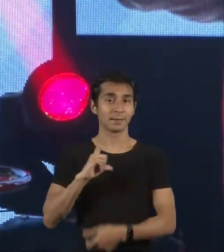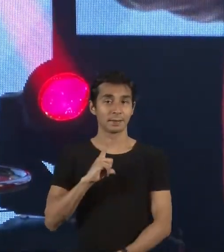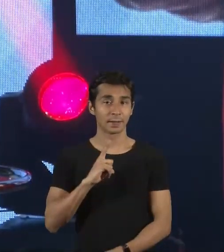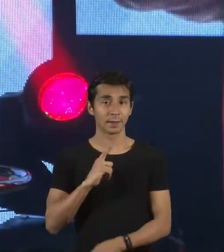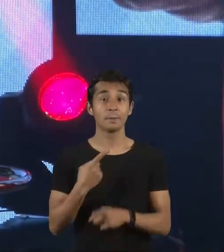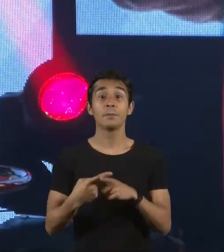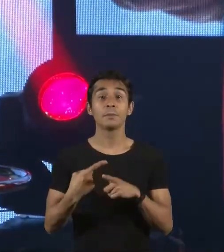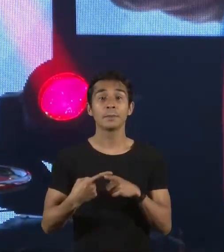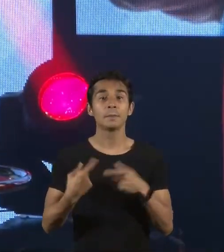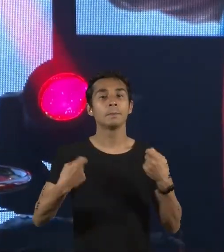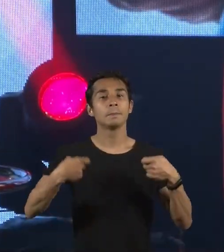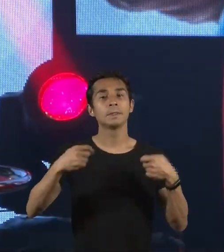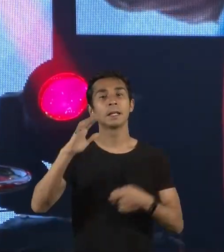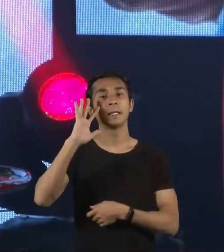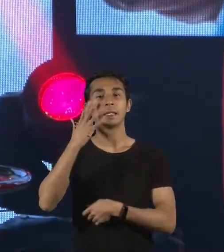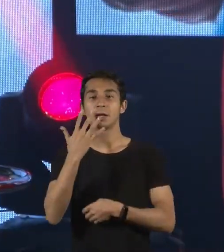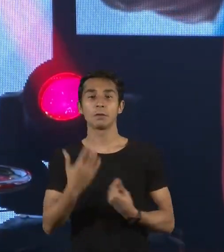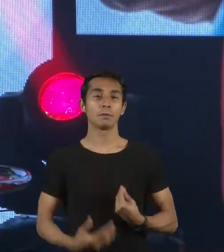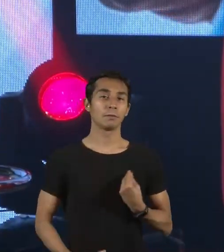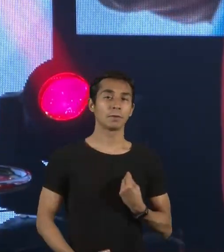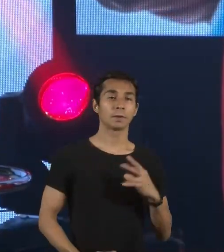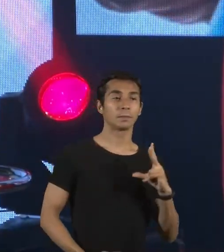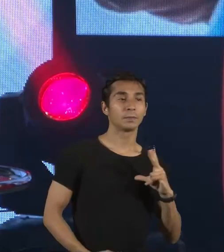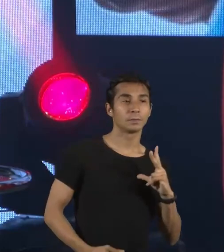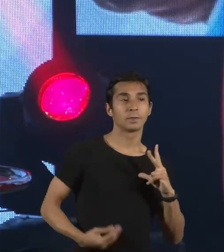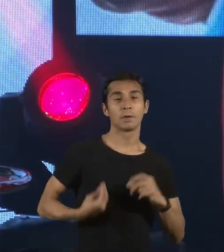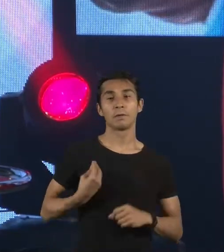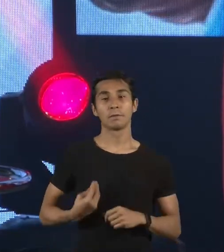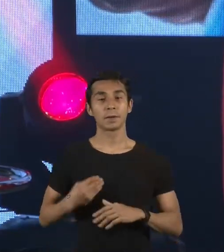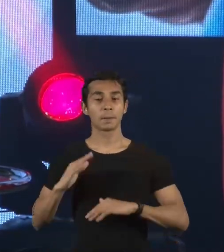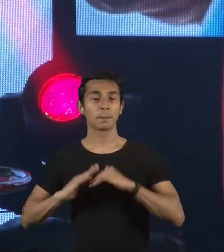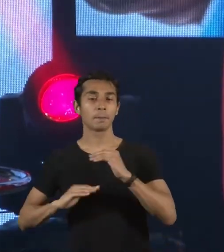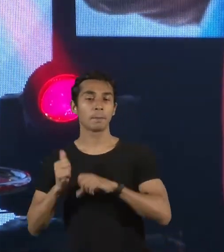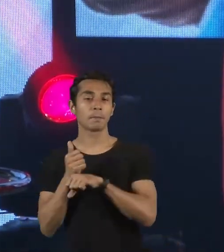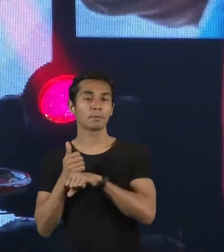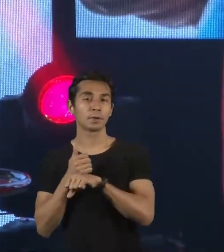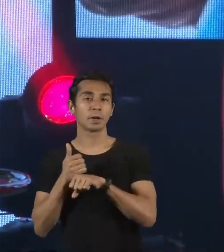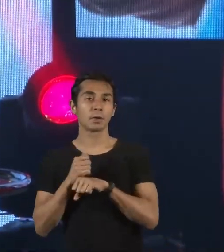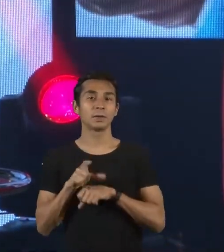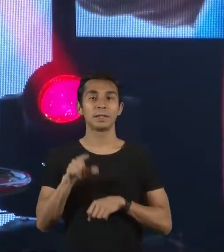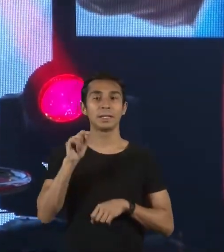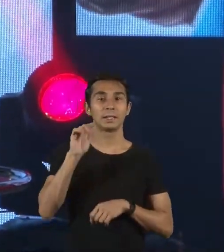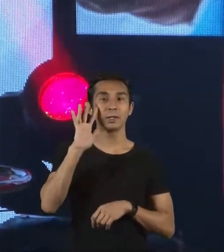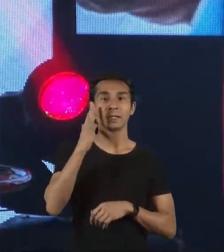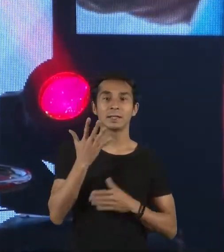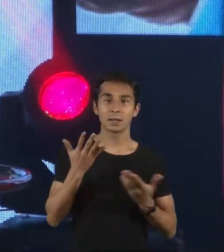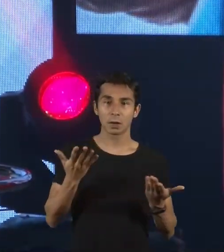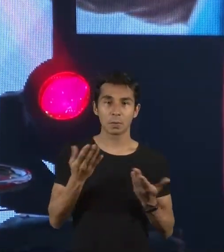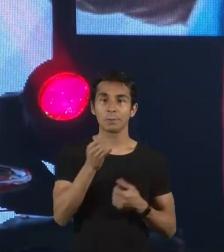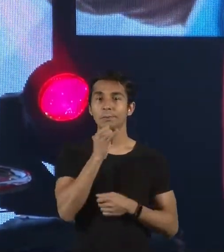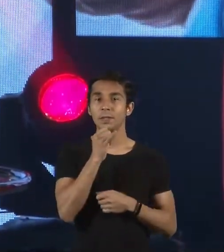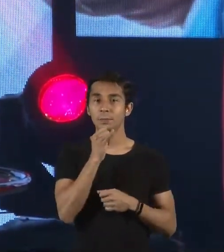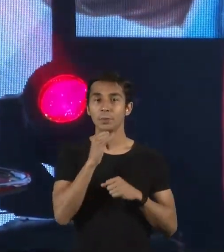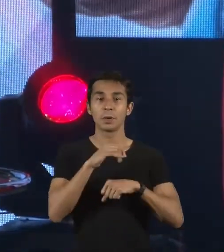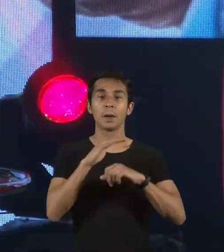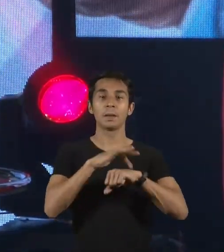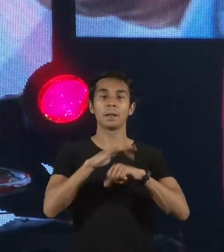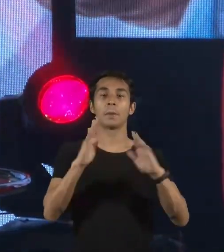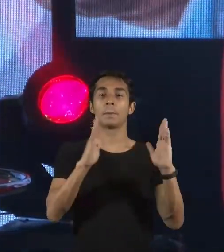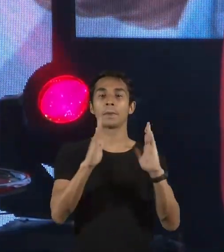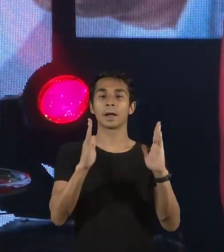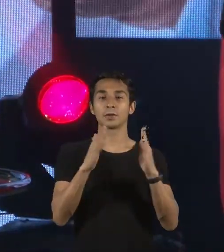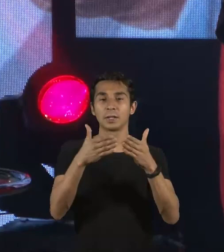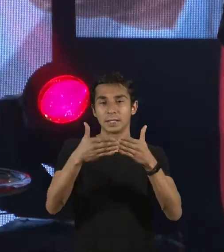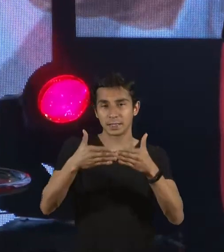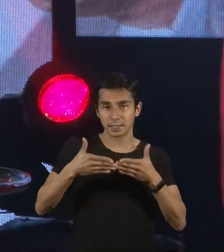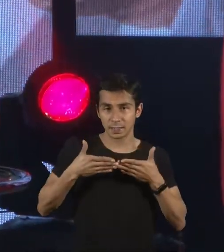entre o pessoal e o profissional. Coisas como licença de maternidade extendida ou licença